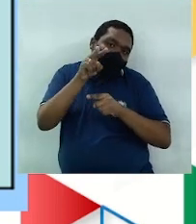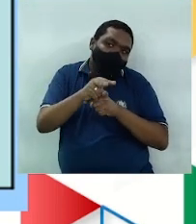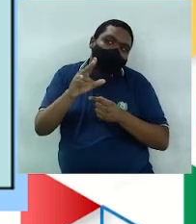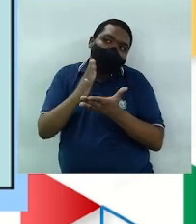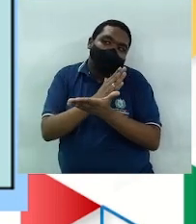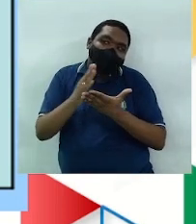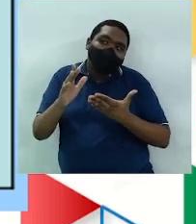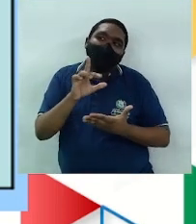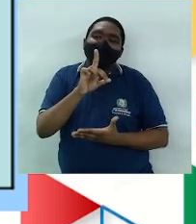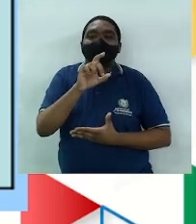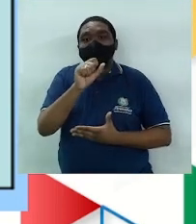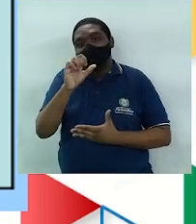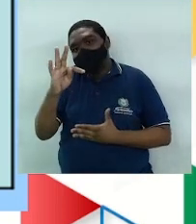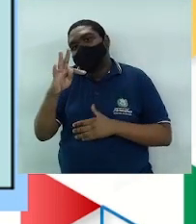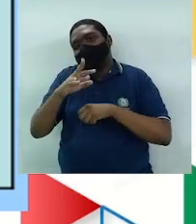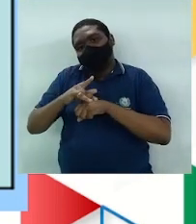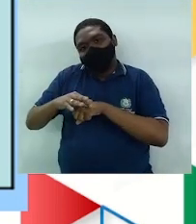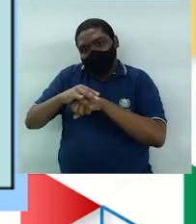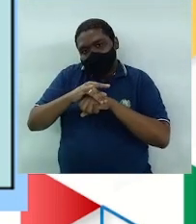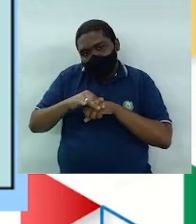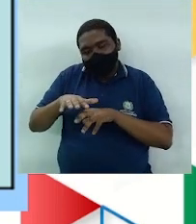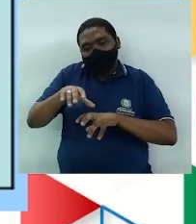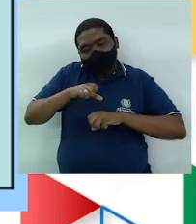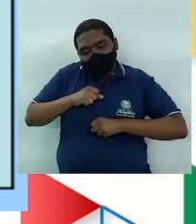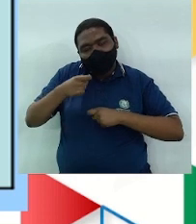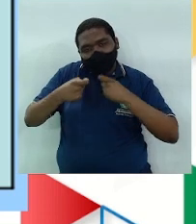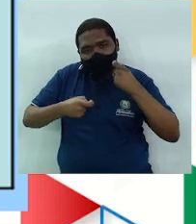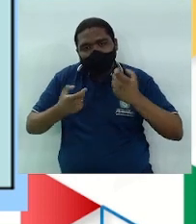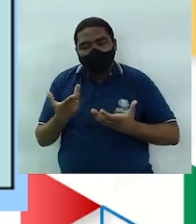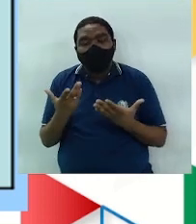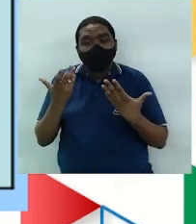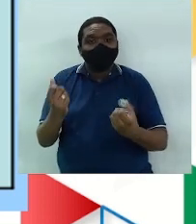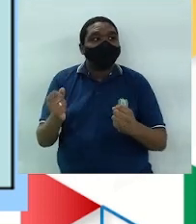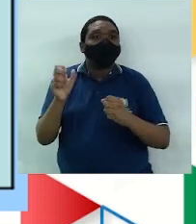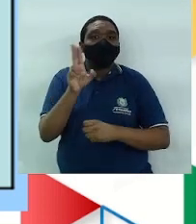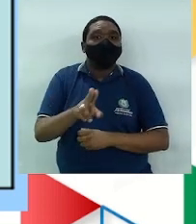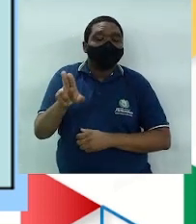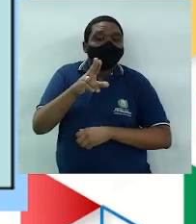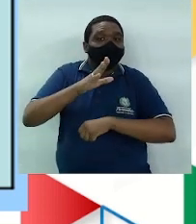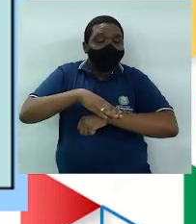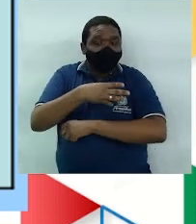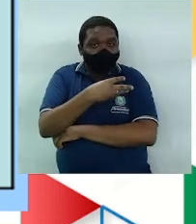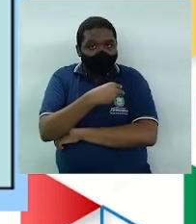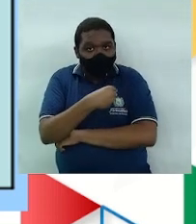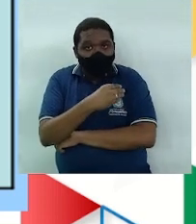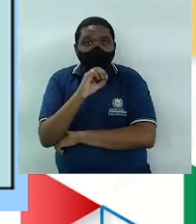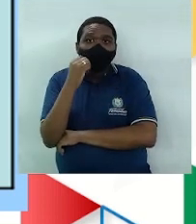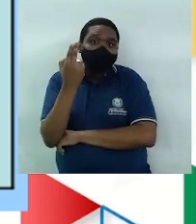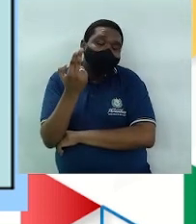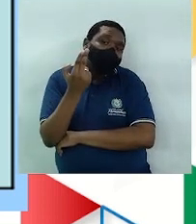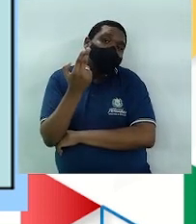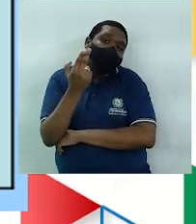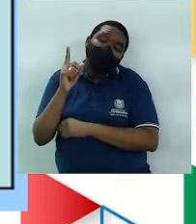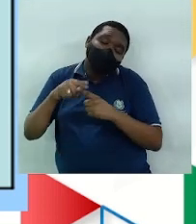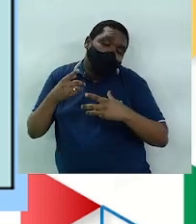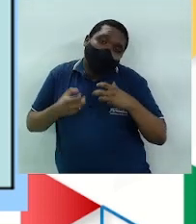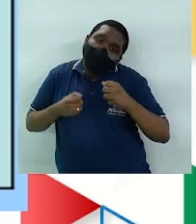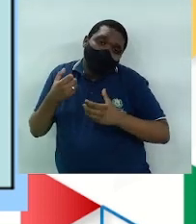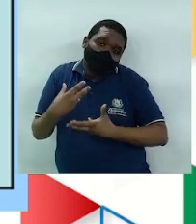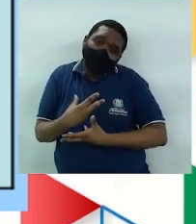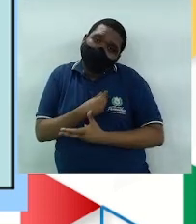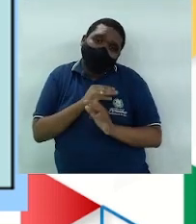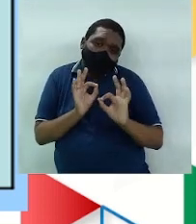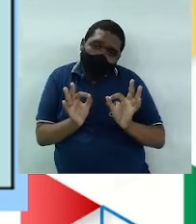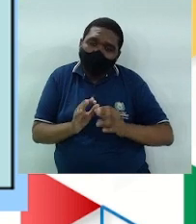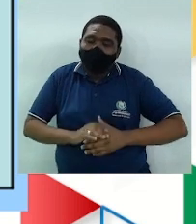algumas DSTs. Tá certo? Pode ser utilizado durante a amamentação, pois não interfere no leite. Não